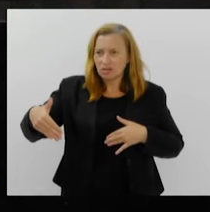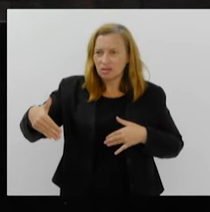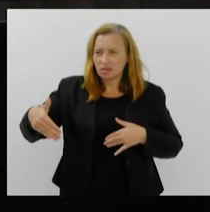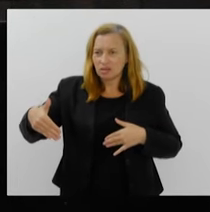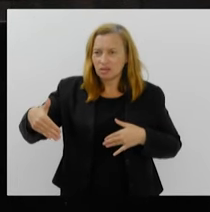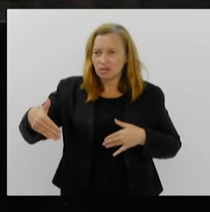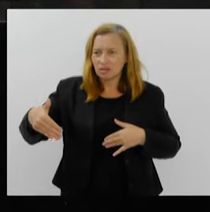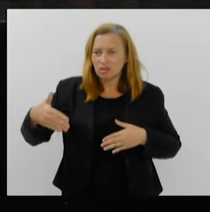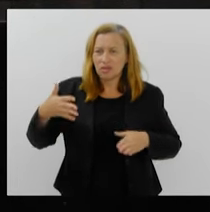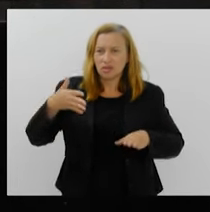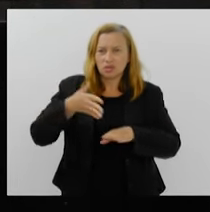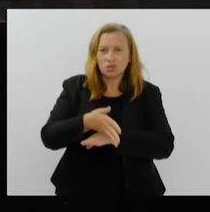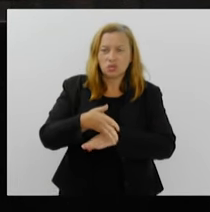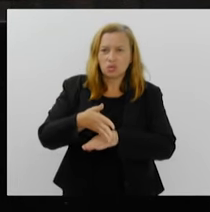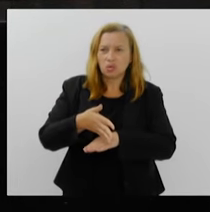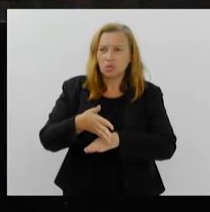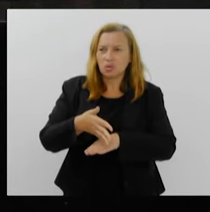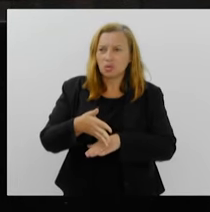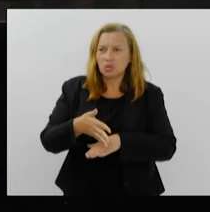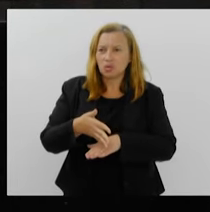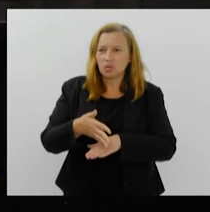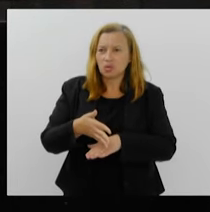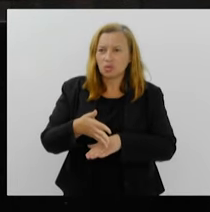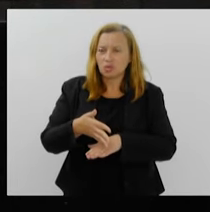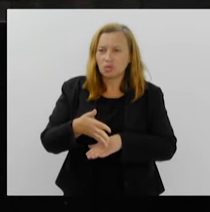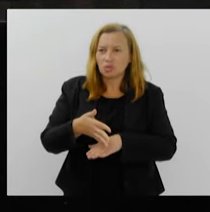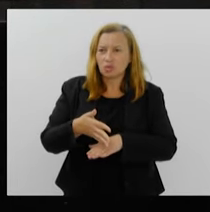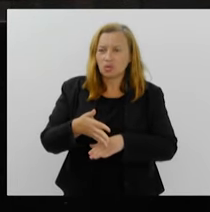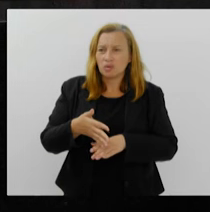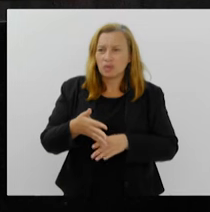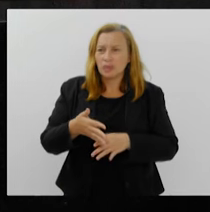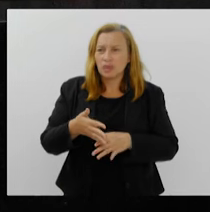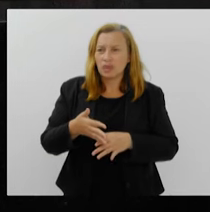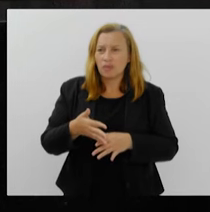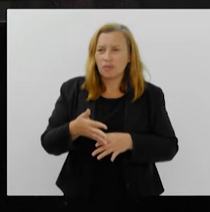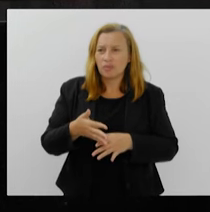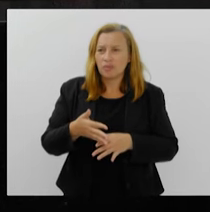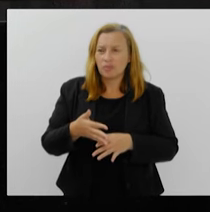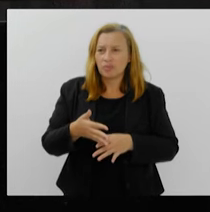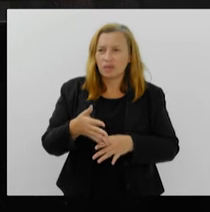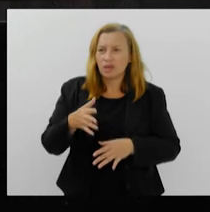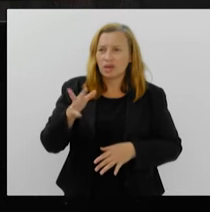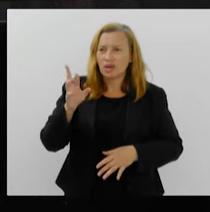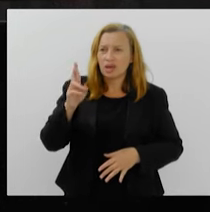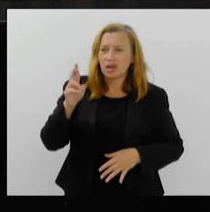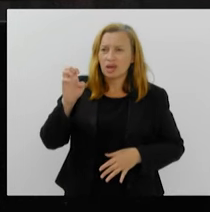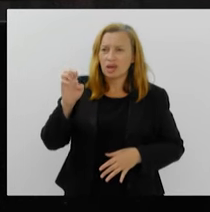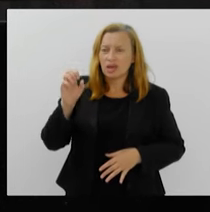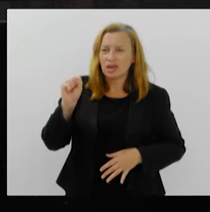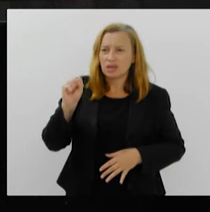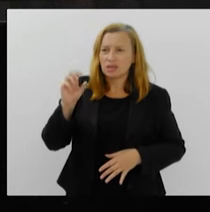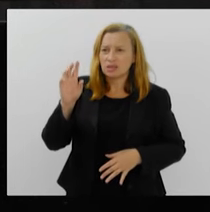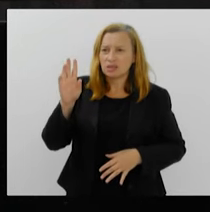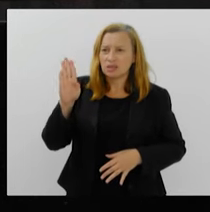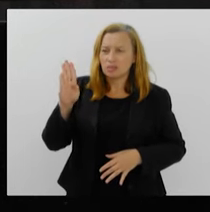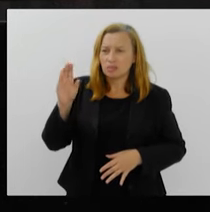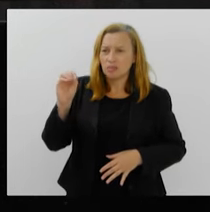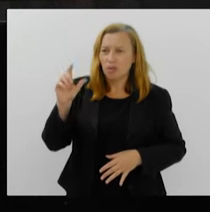entrou em litígio e vice-versa com o Hezbollah, que ocupa